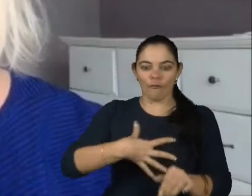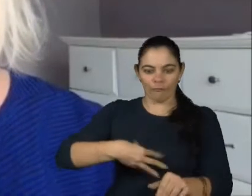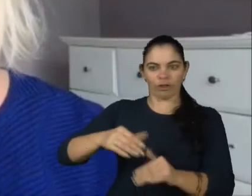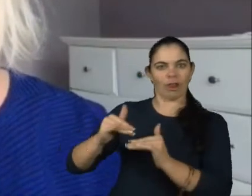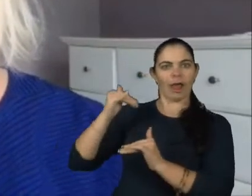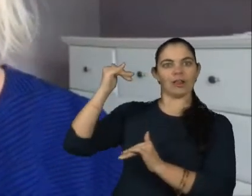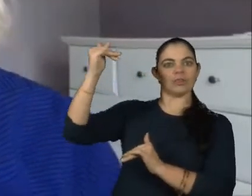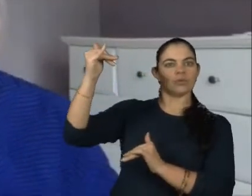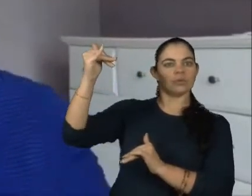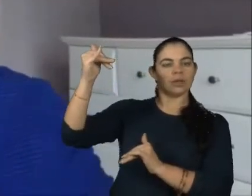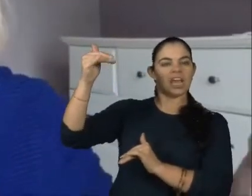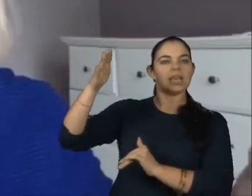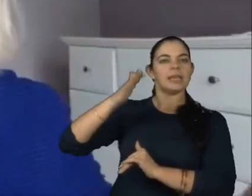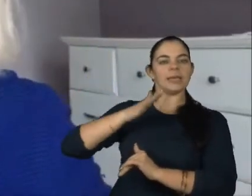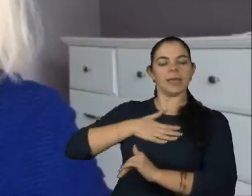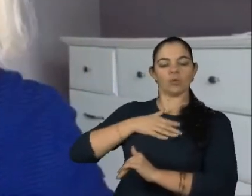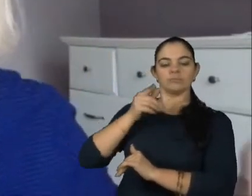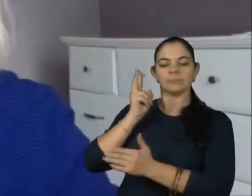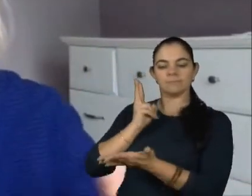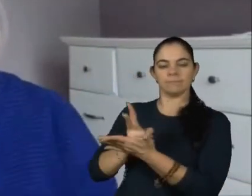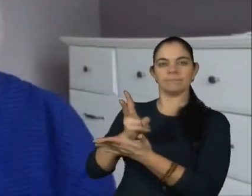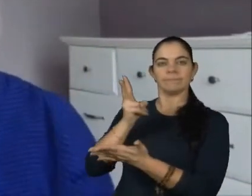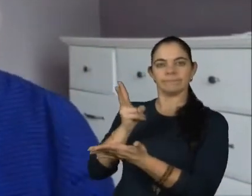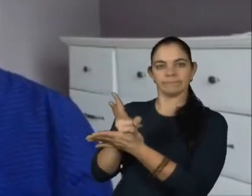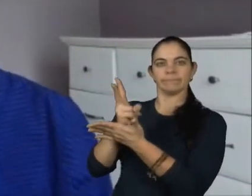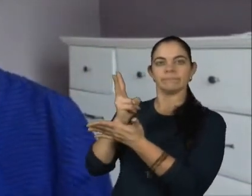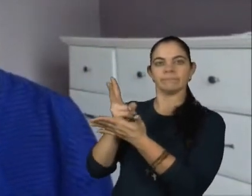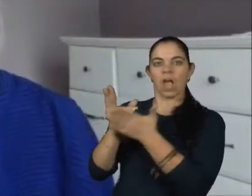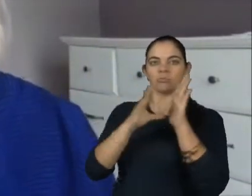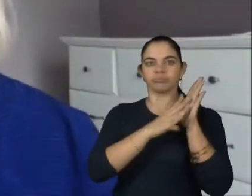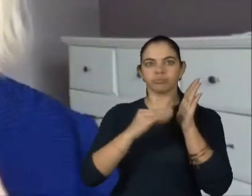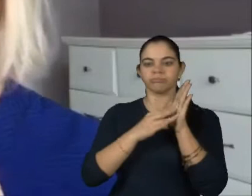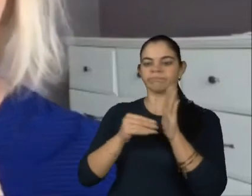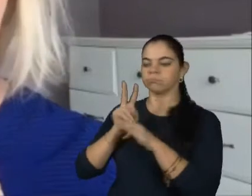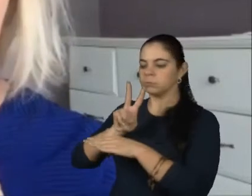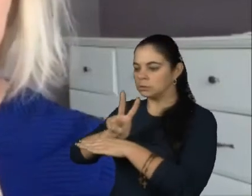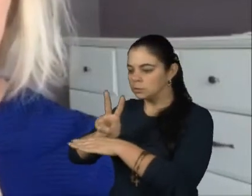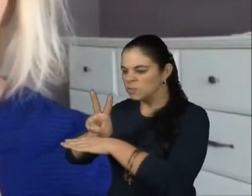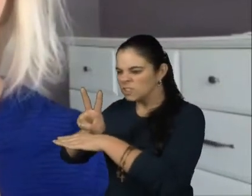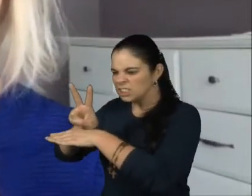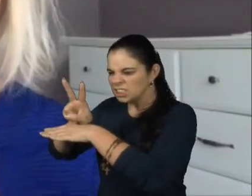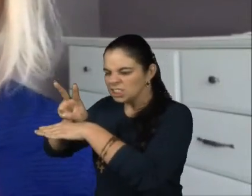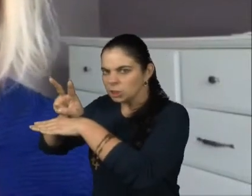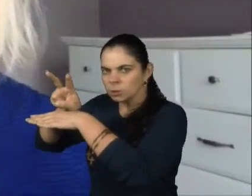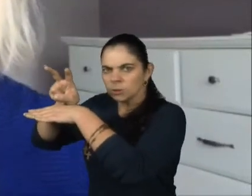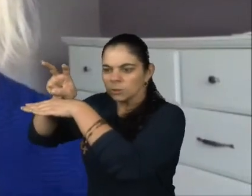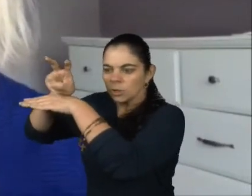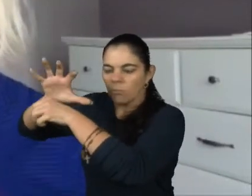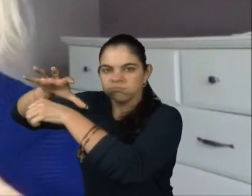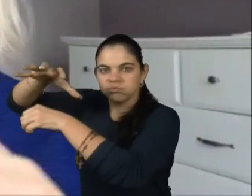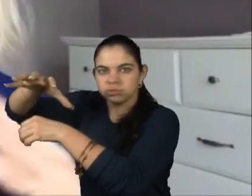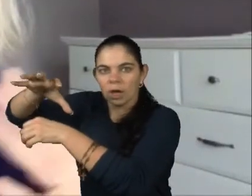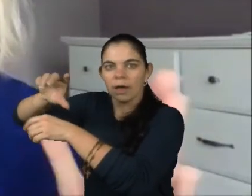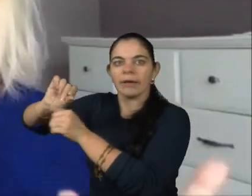venho numa repetição de modelo de superproteção pelo tamanho do meu amor, subconsciente,